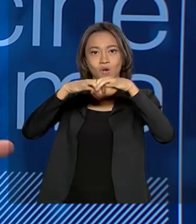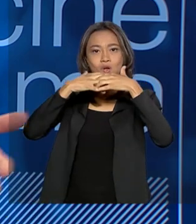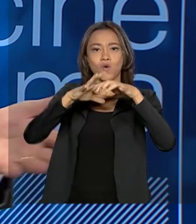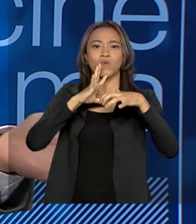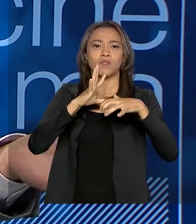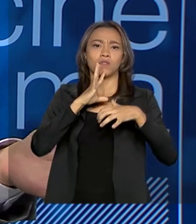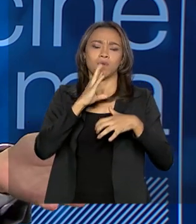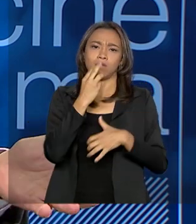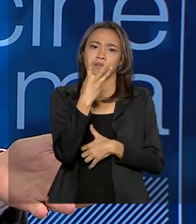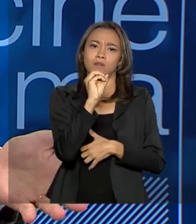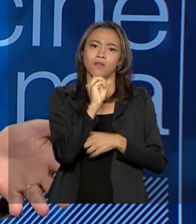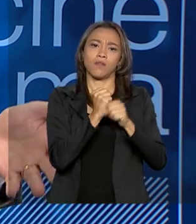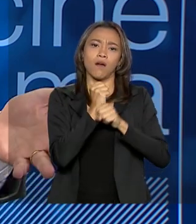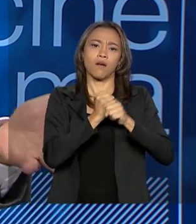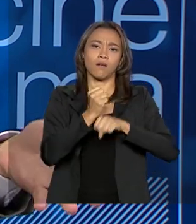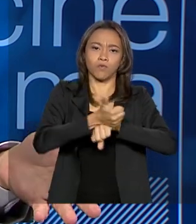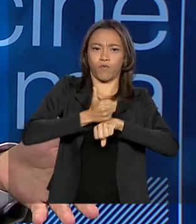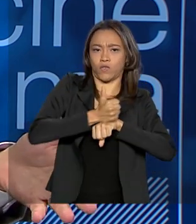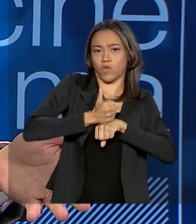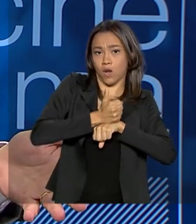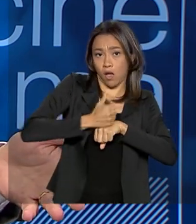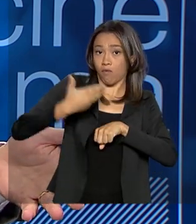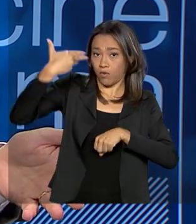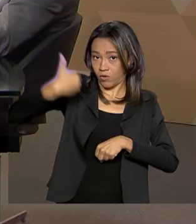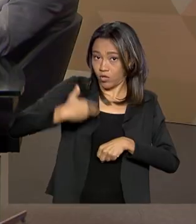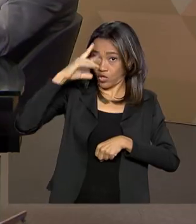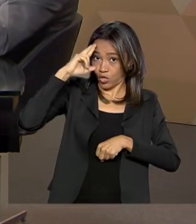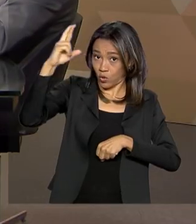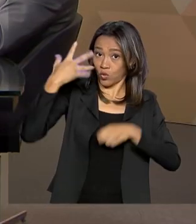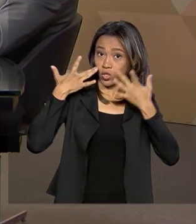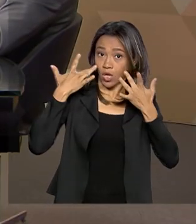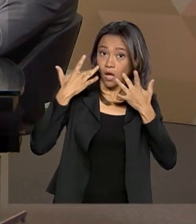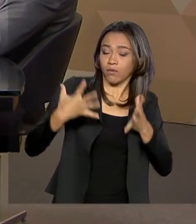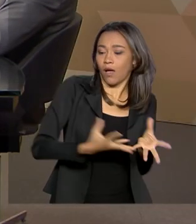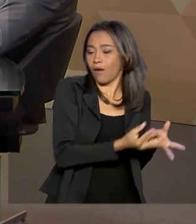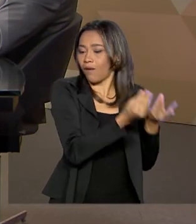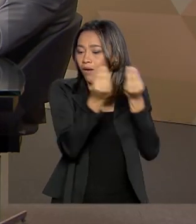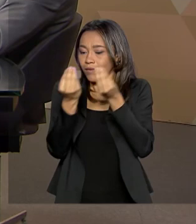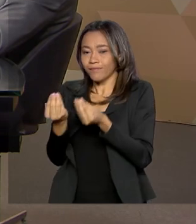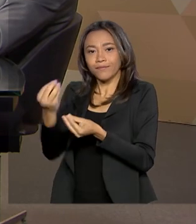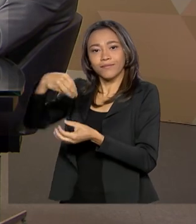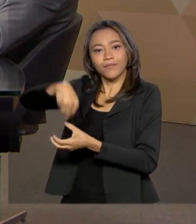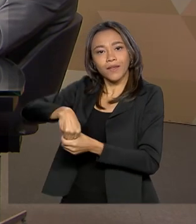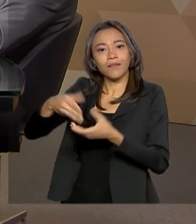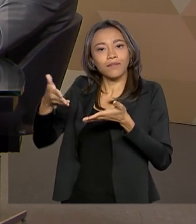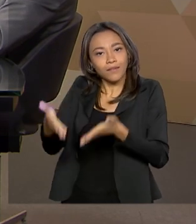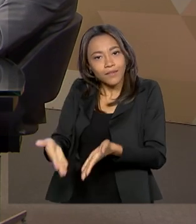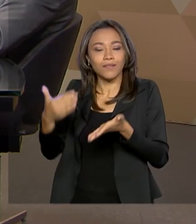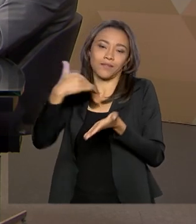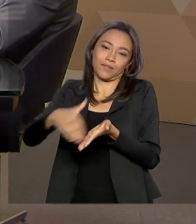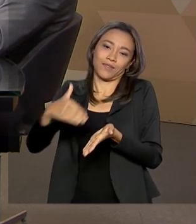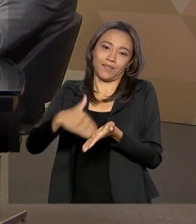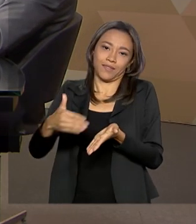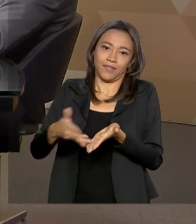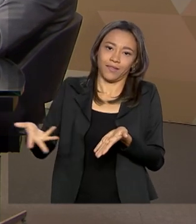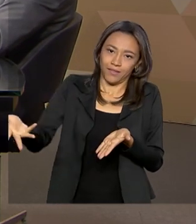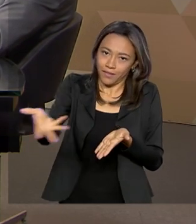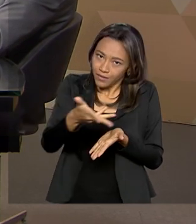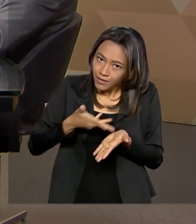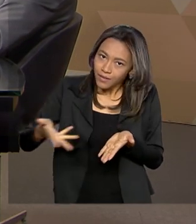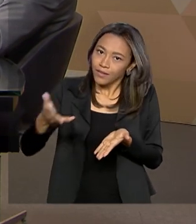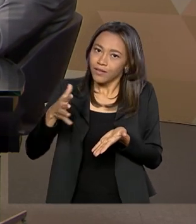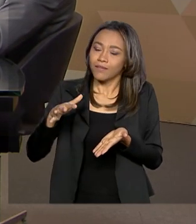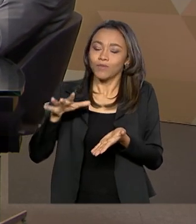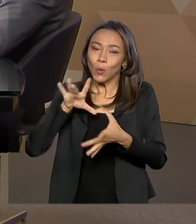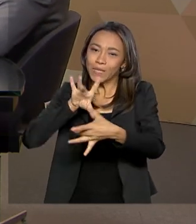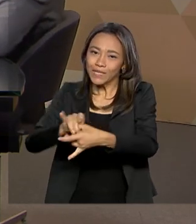adquirido em 30 anos de profissão como diretor de teatro, para o campo da liderança assertiva dessa equipe, agora, no campo da